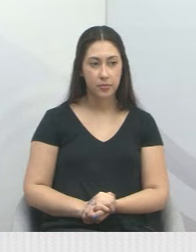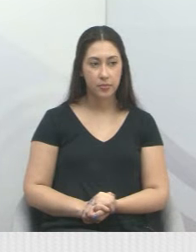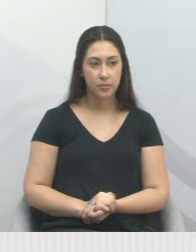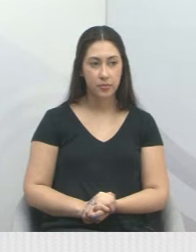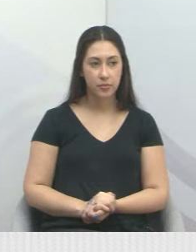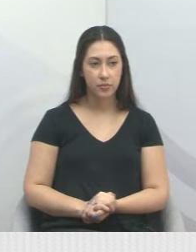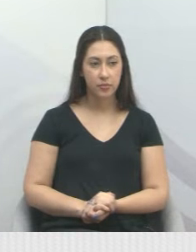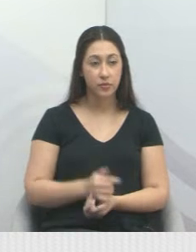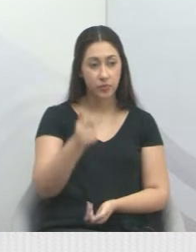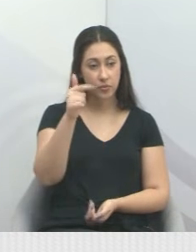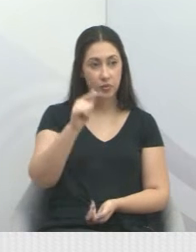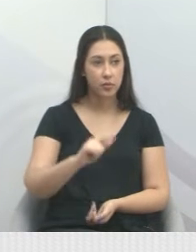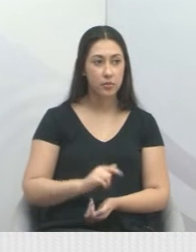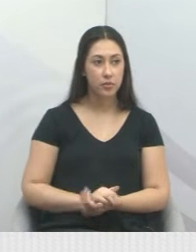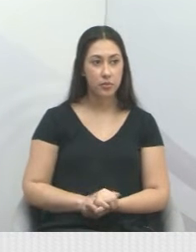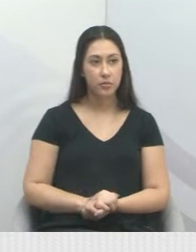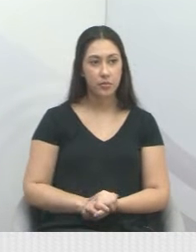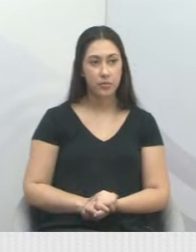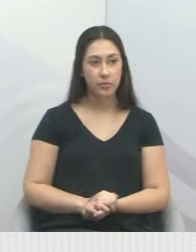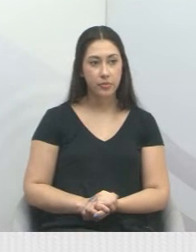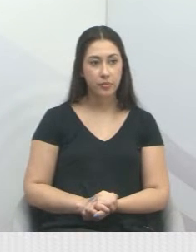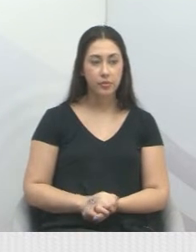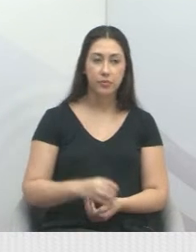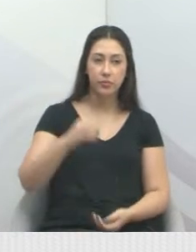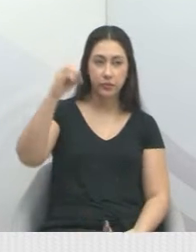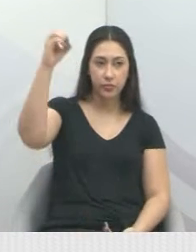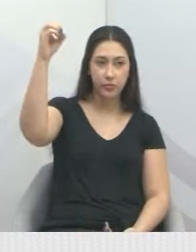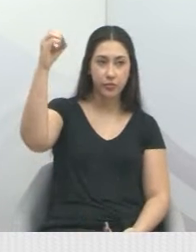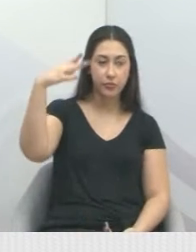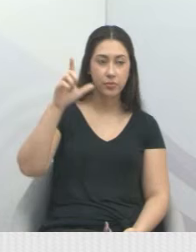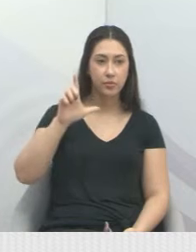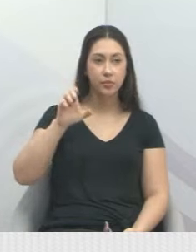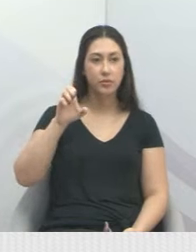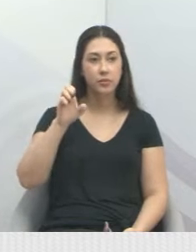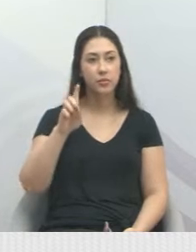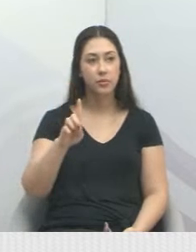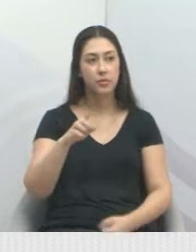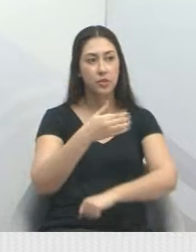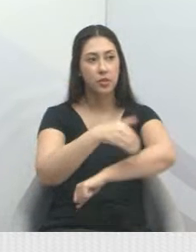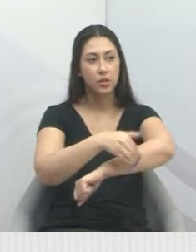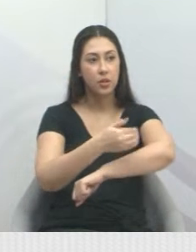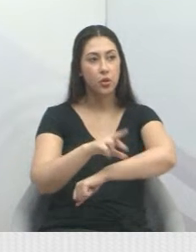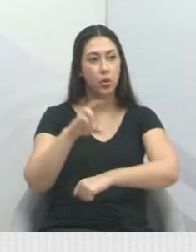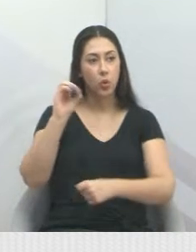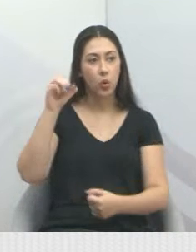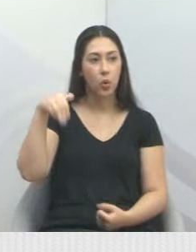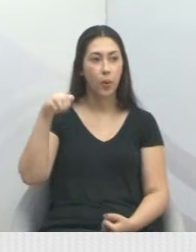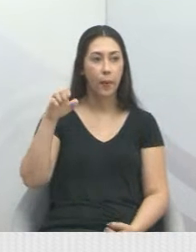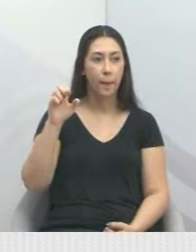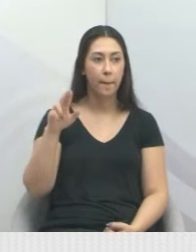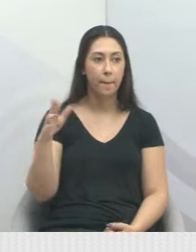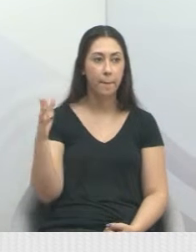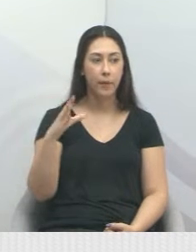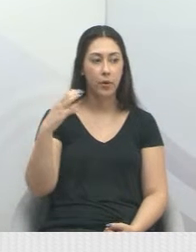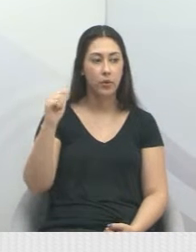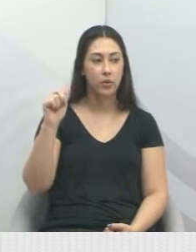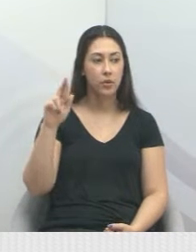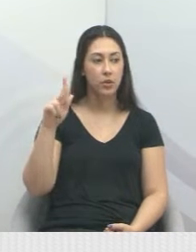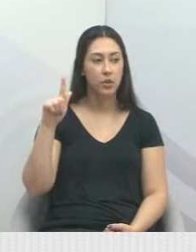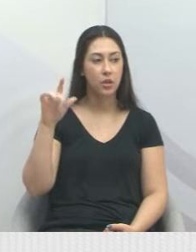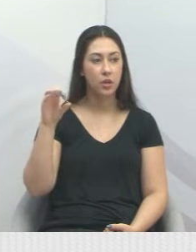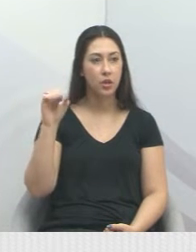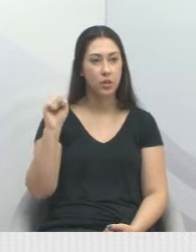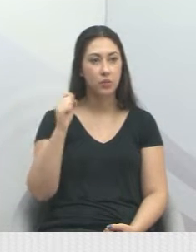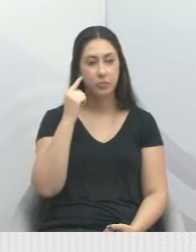A foto 12. Instalação de lâmpada de LED na avenida doutor